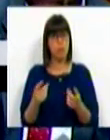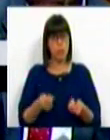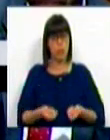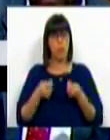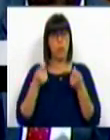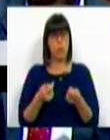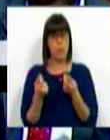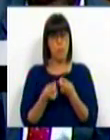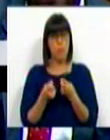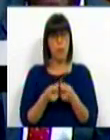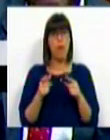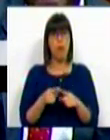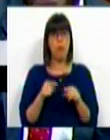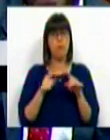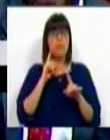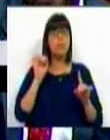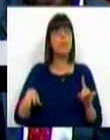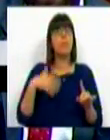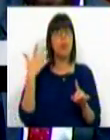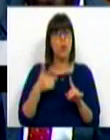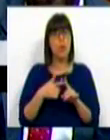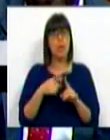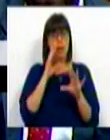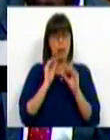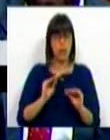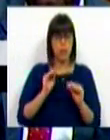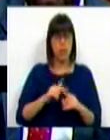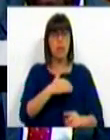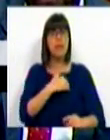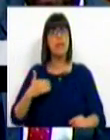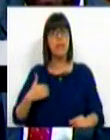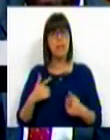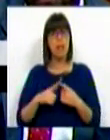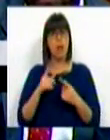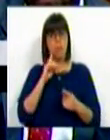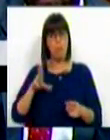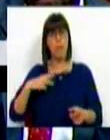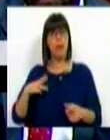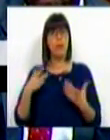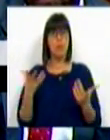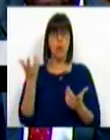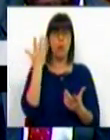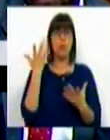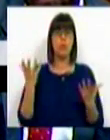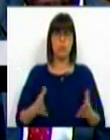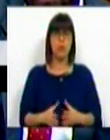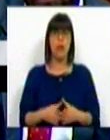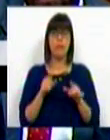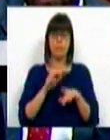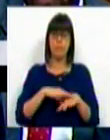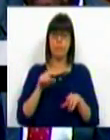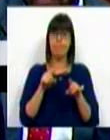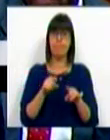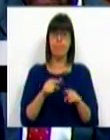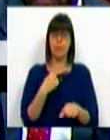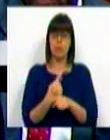investimentos de proximidade são uma prioridade na educação, na saúde, no património cultural. E é por isso